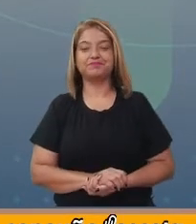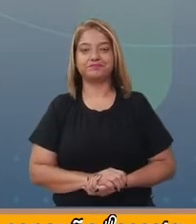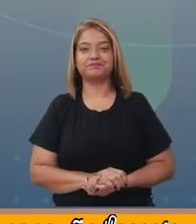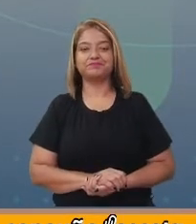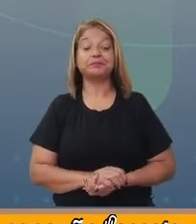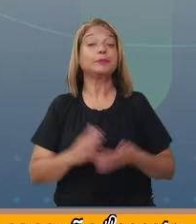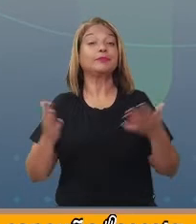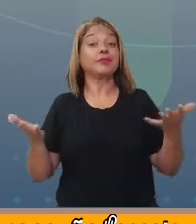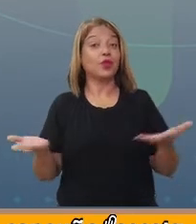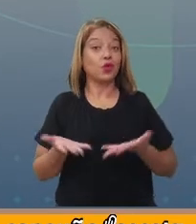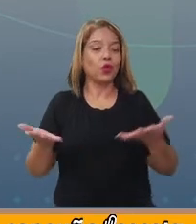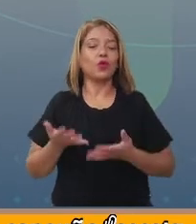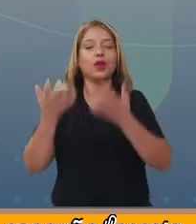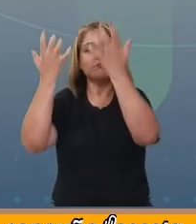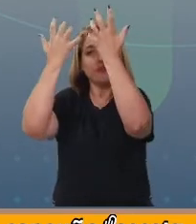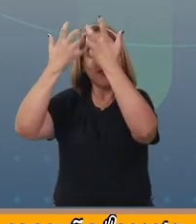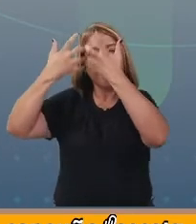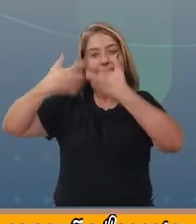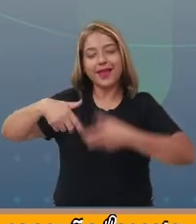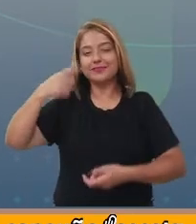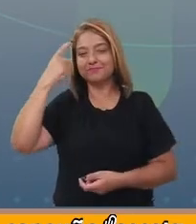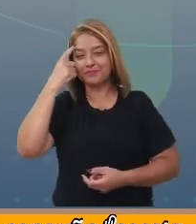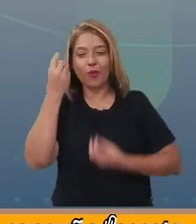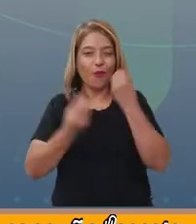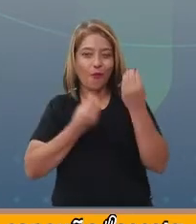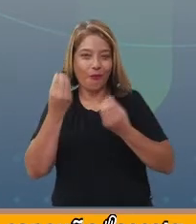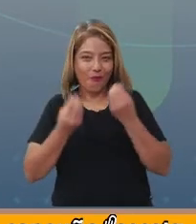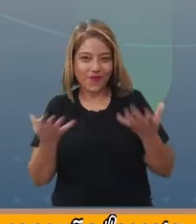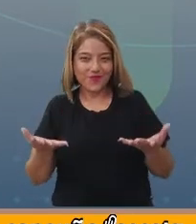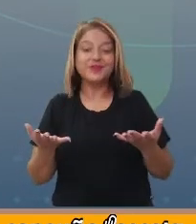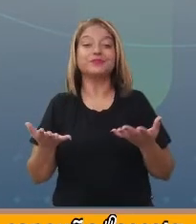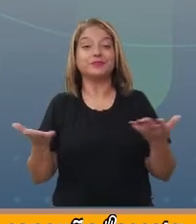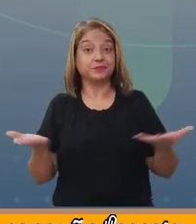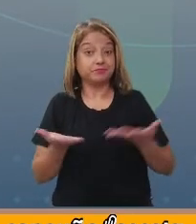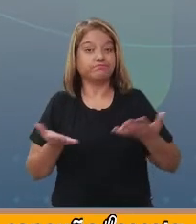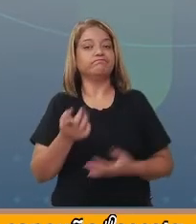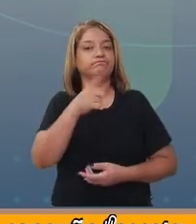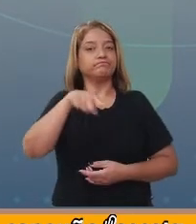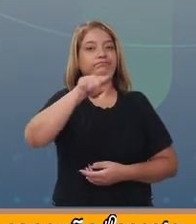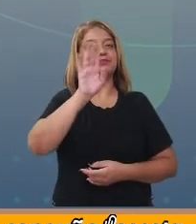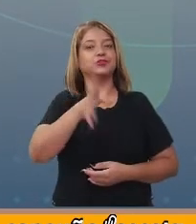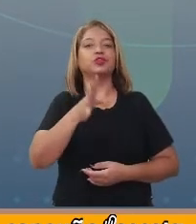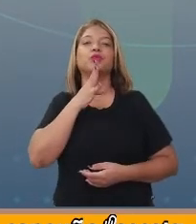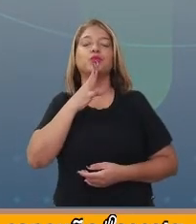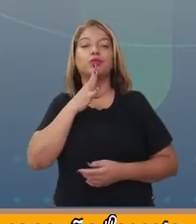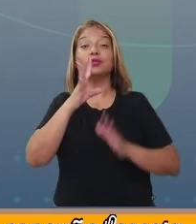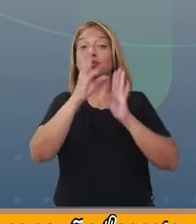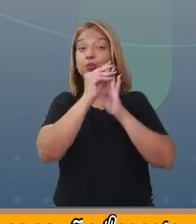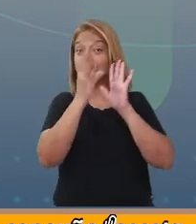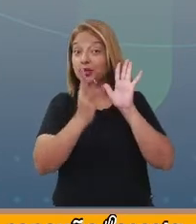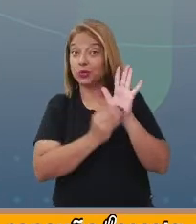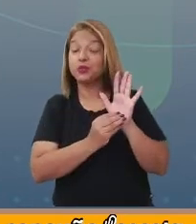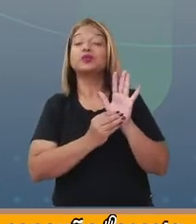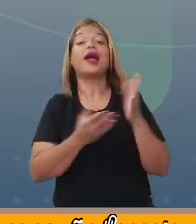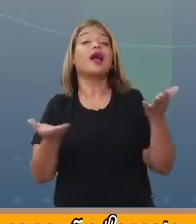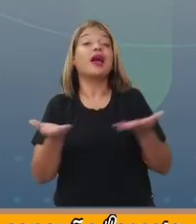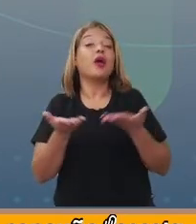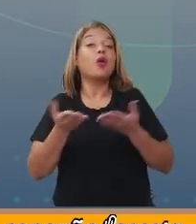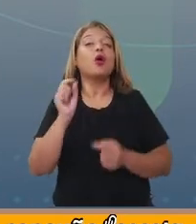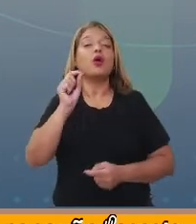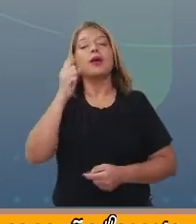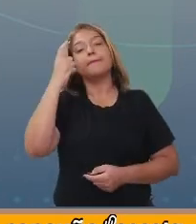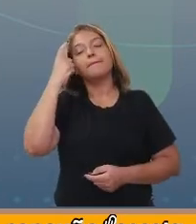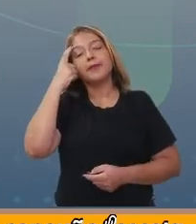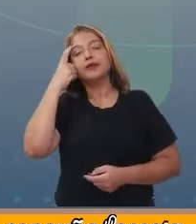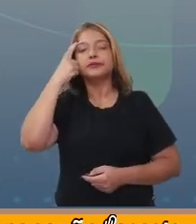Chegou o momento da nossa ação reflexiva. Agora que você sabe um pouco mais sobre esse conteúdo, chegou a hora de